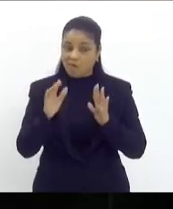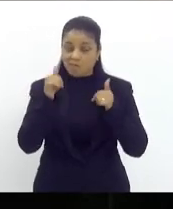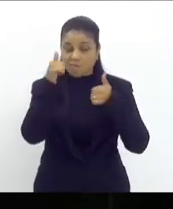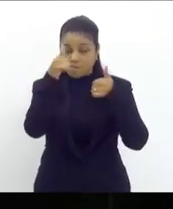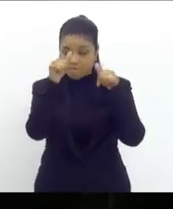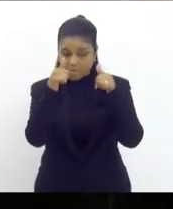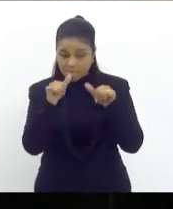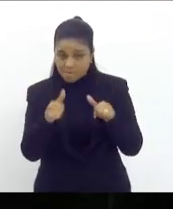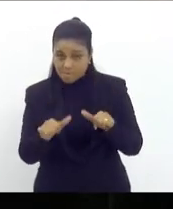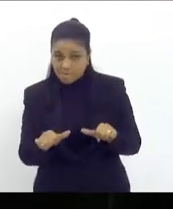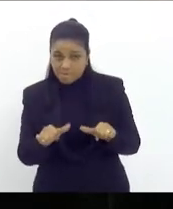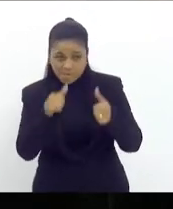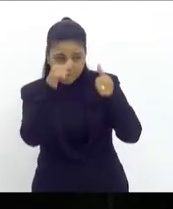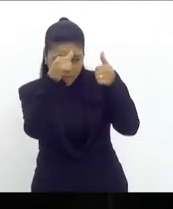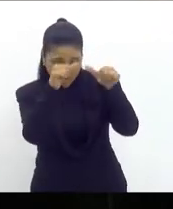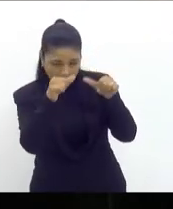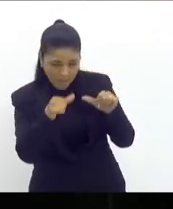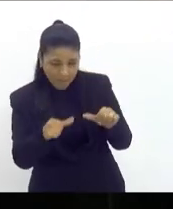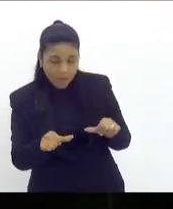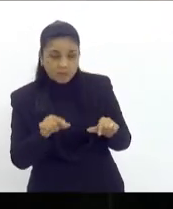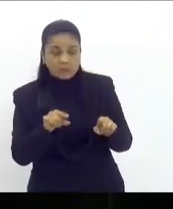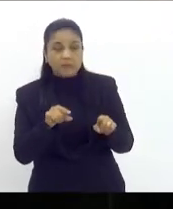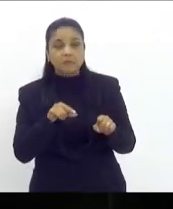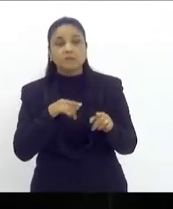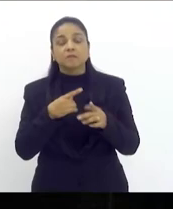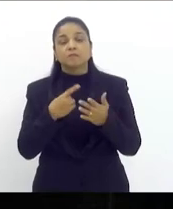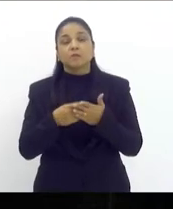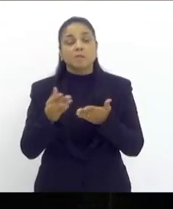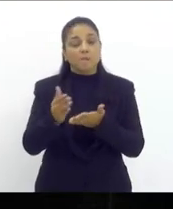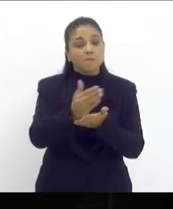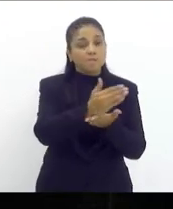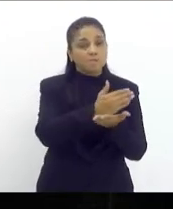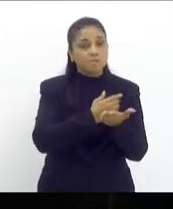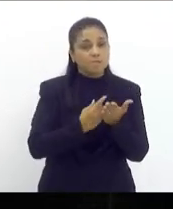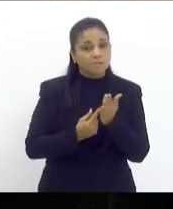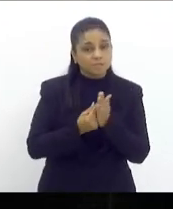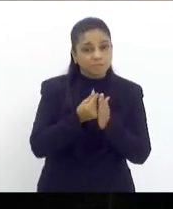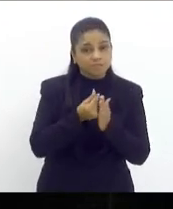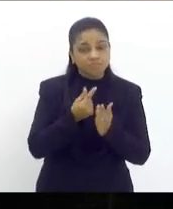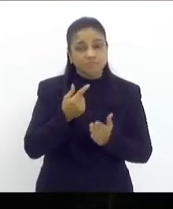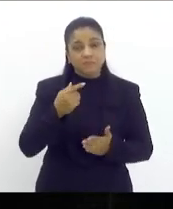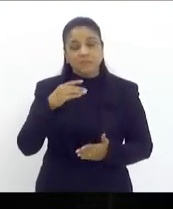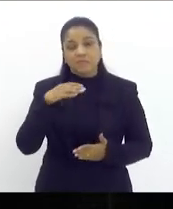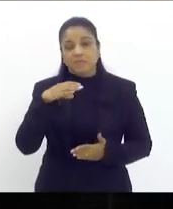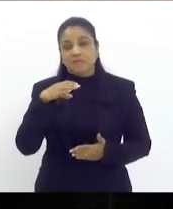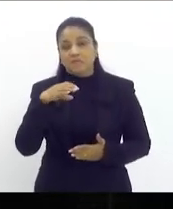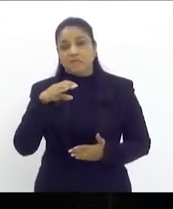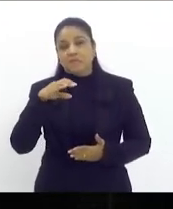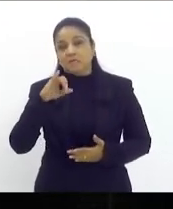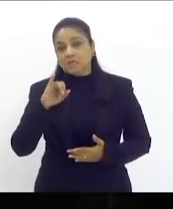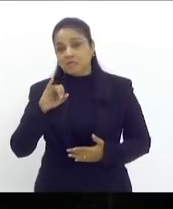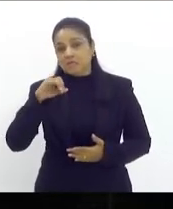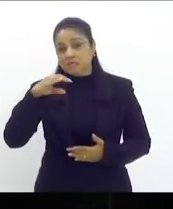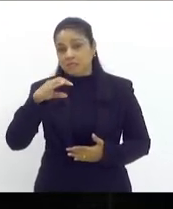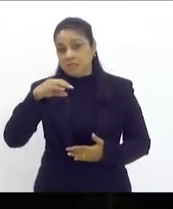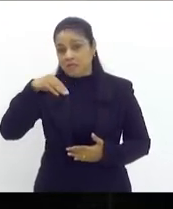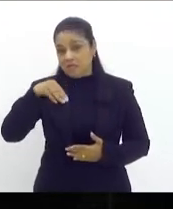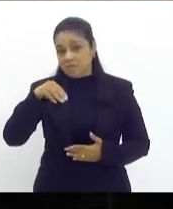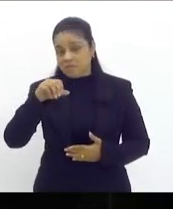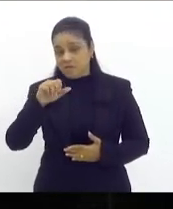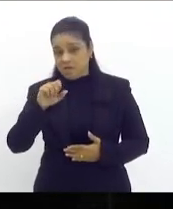as receitas do ICMS estão desabando por que